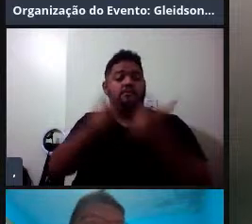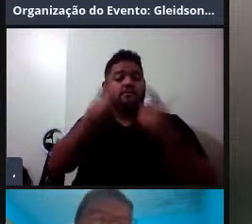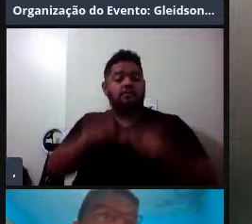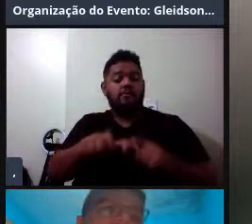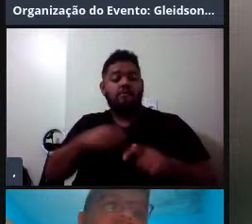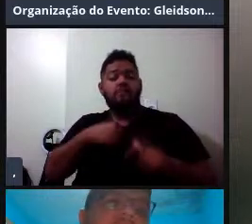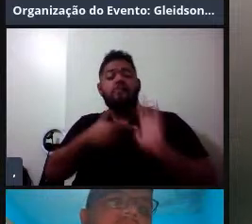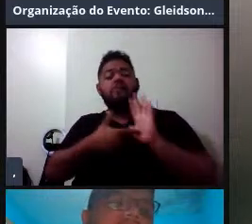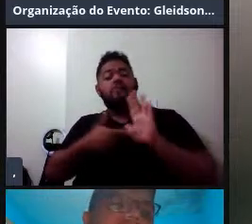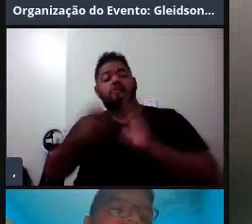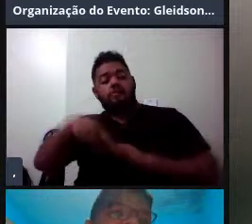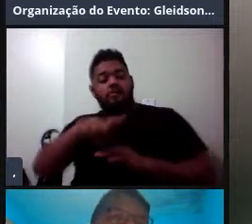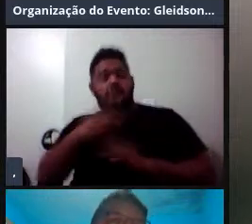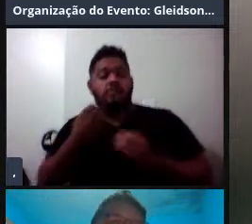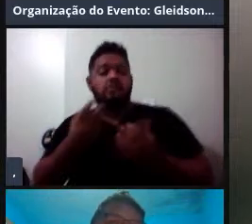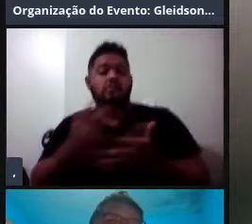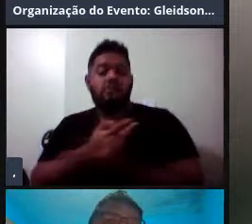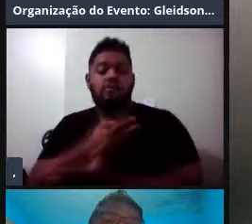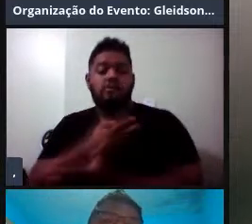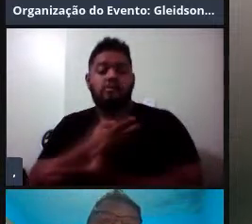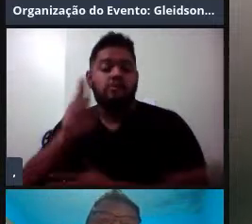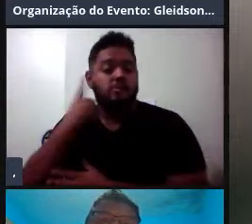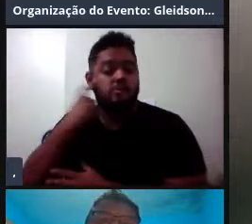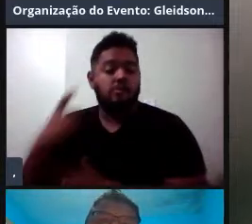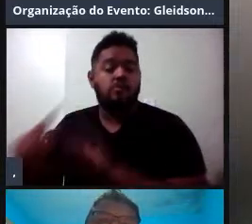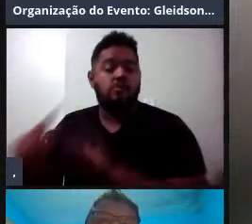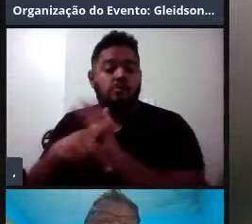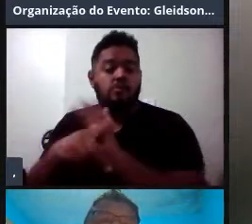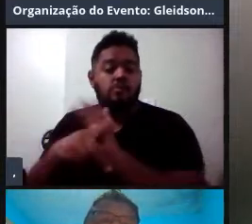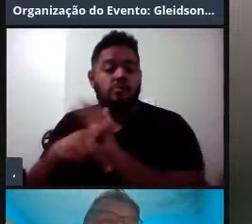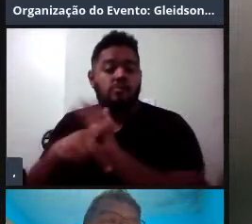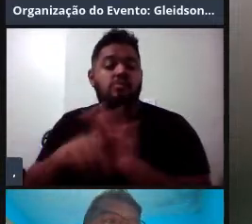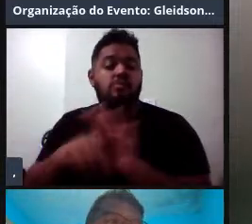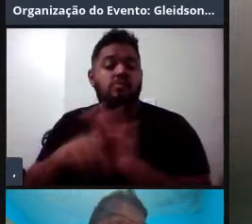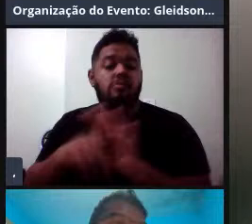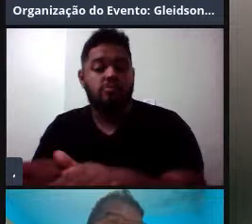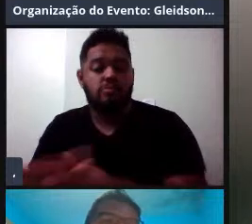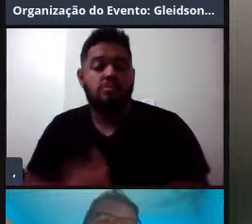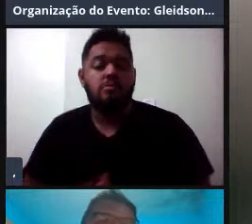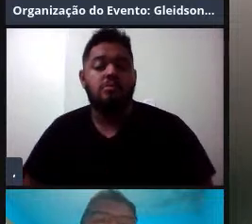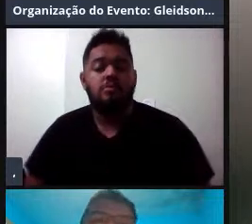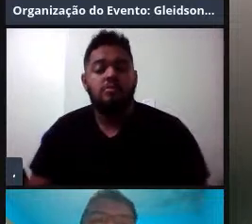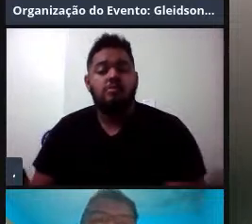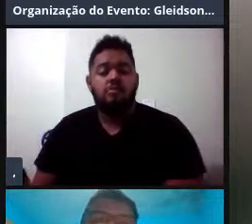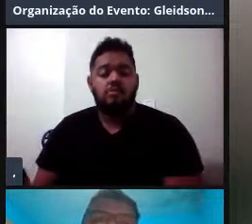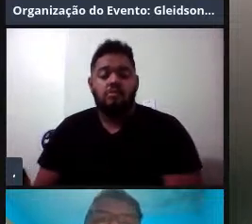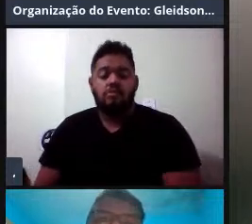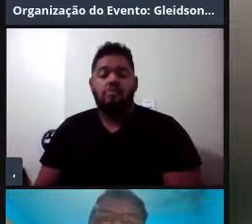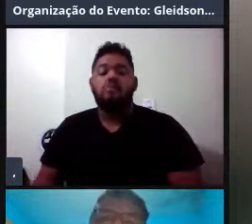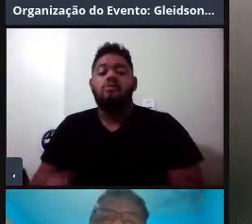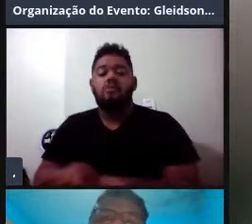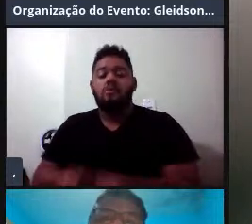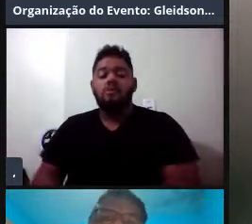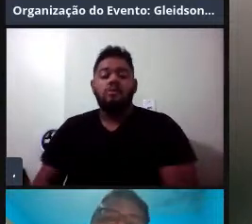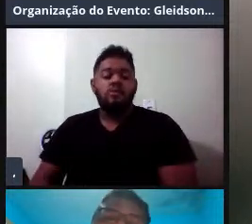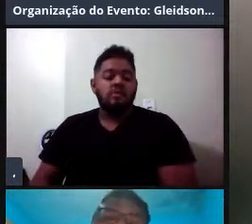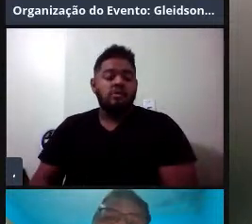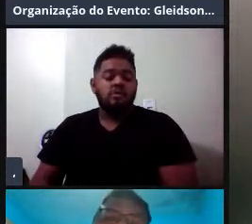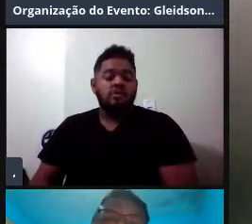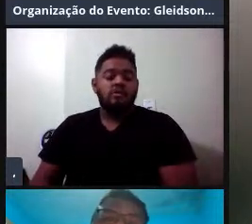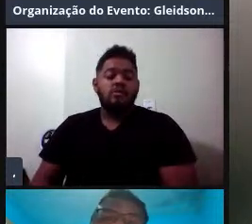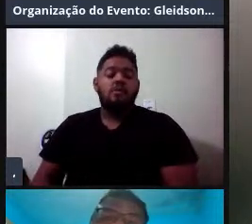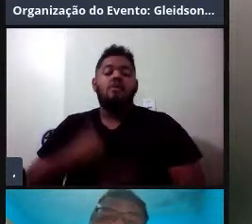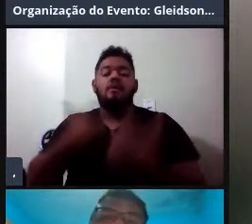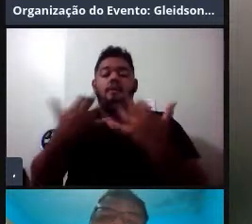pouquinho da bioacústica em cetáceos, né? Como é que eles produzem os sons e recebem e tal. E vou falar um pouquinho dos